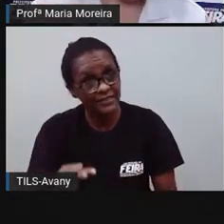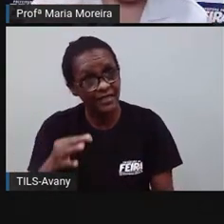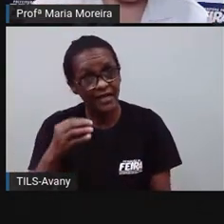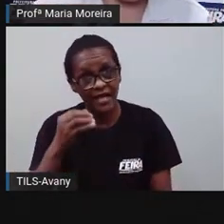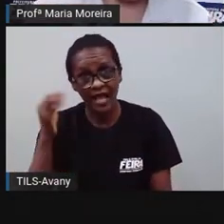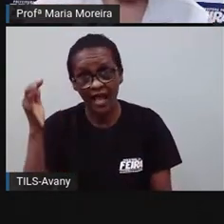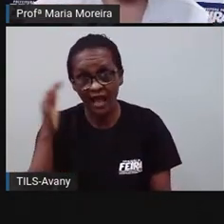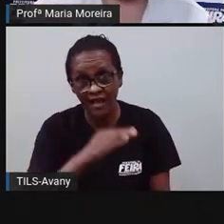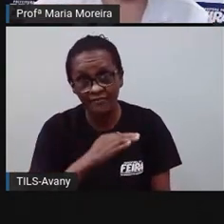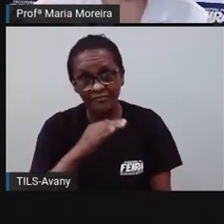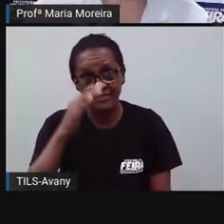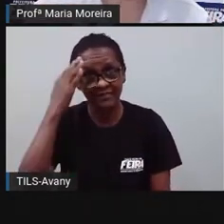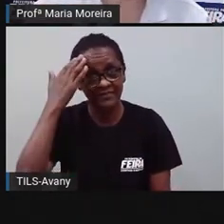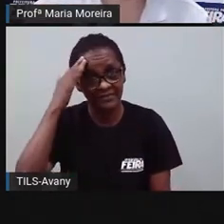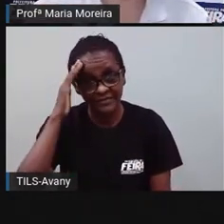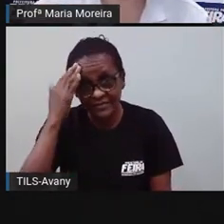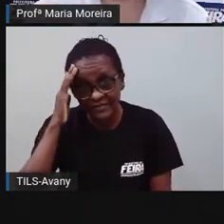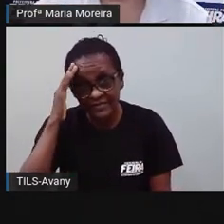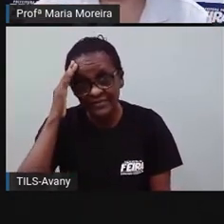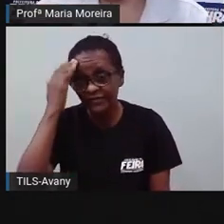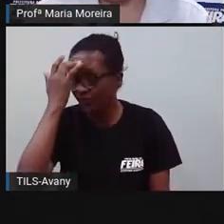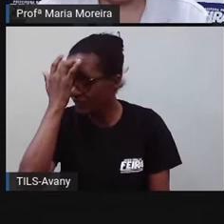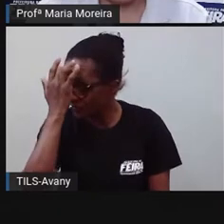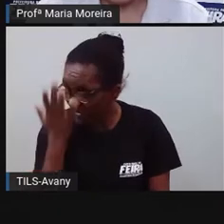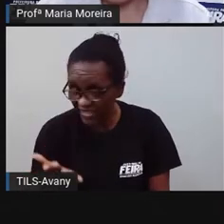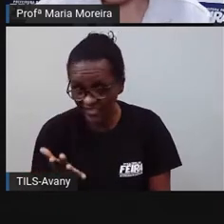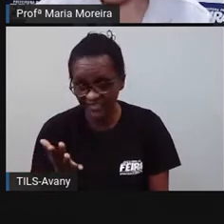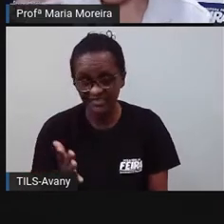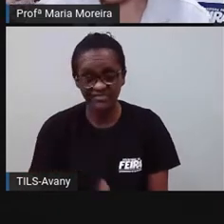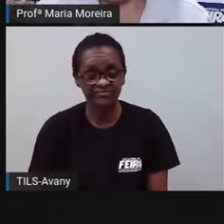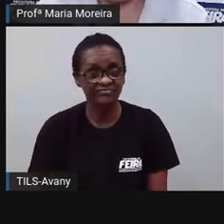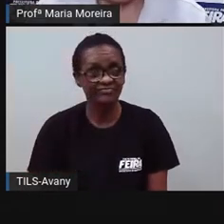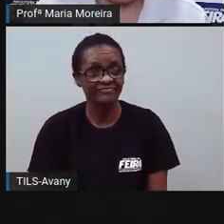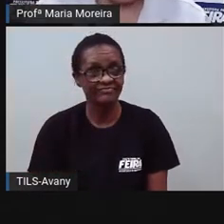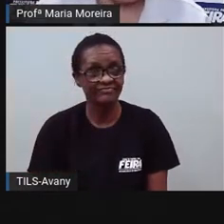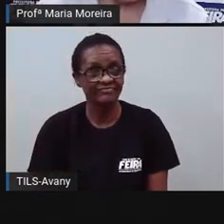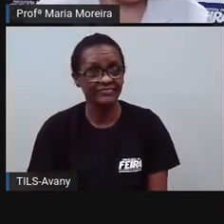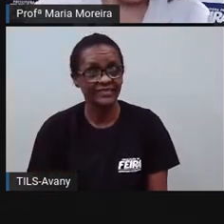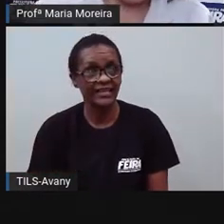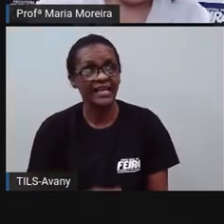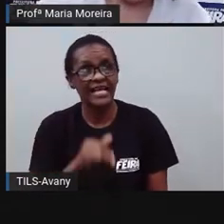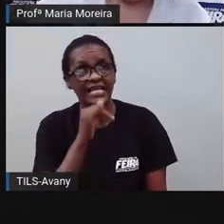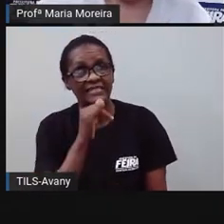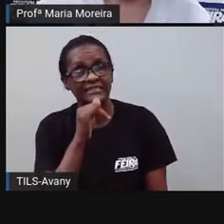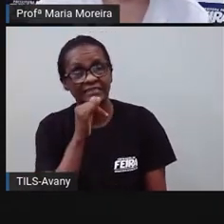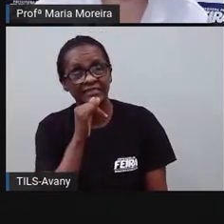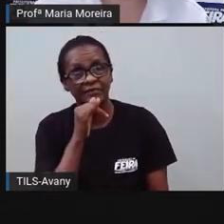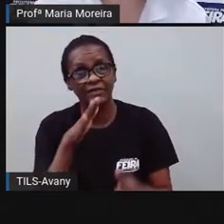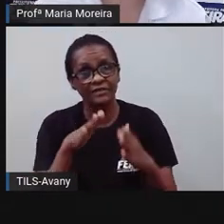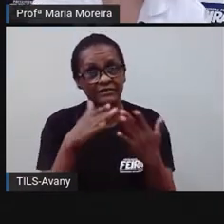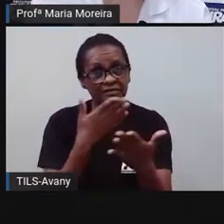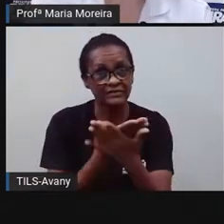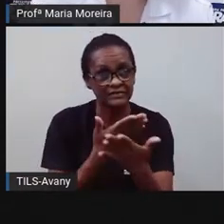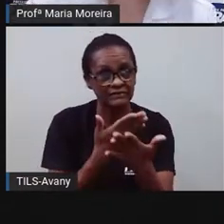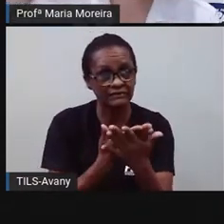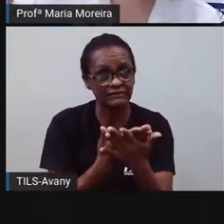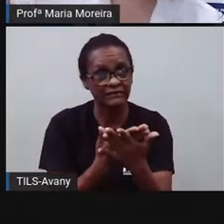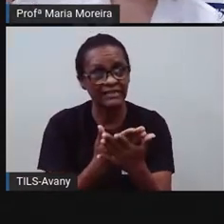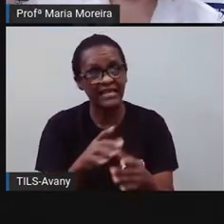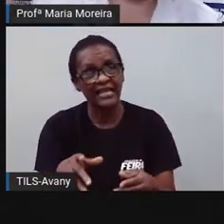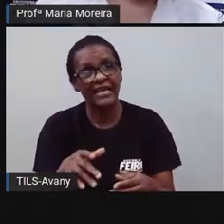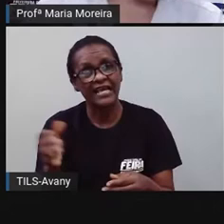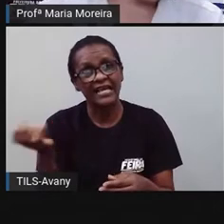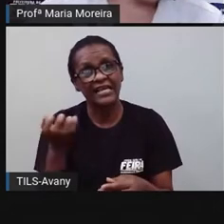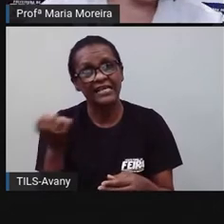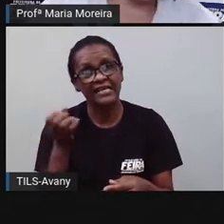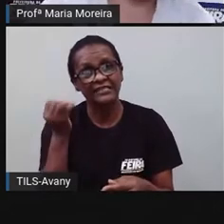vou fazer uma notícia sobre a minha escola, mas aí eu vou vou falar da Merenda, mas na verdade eu queria falar da direção. Aí, não, na verdade